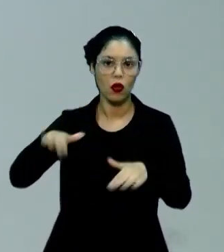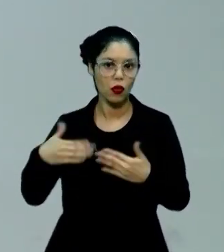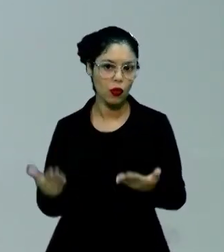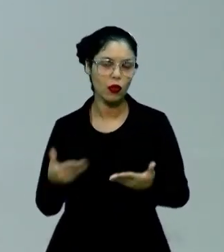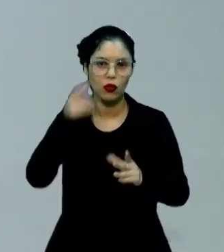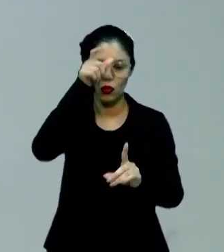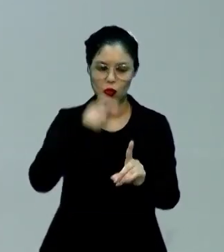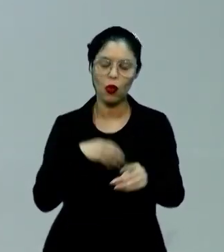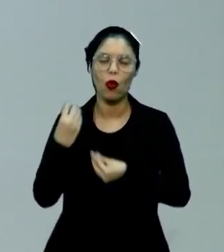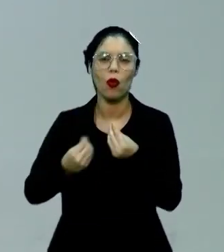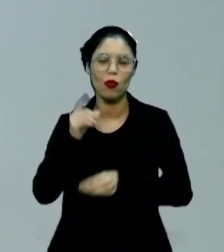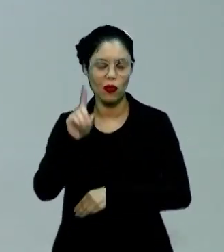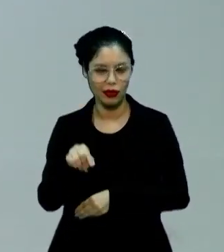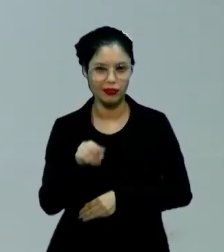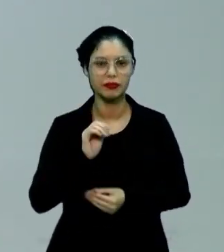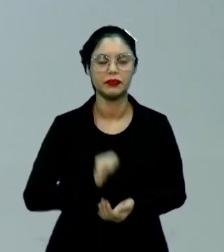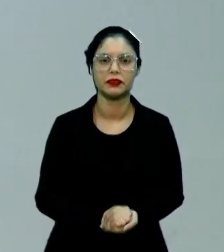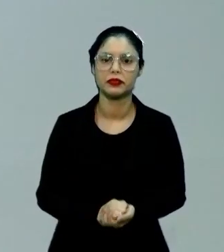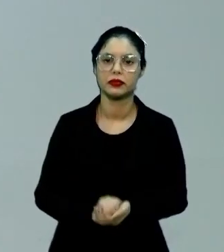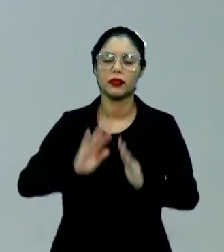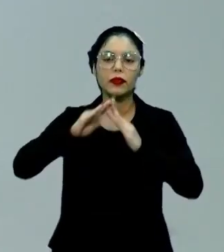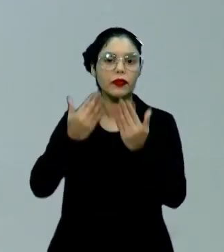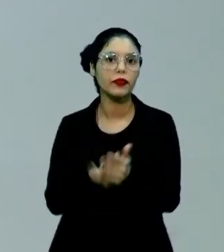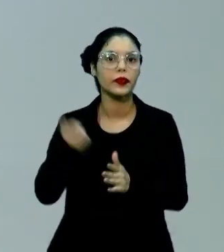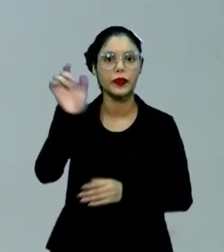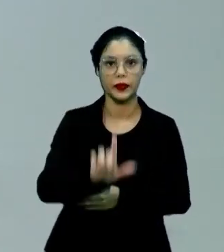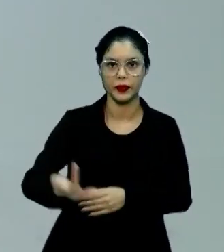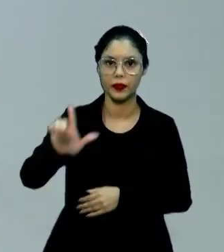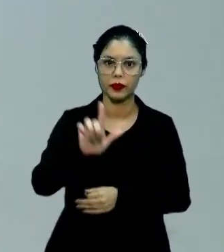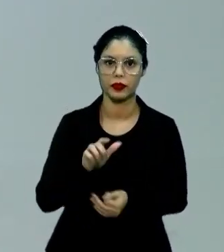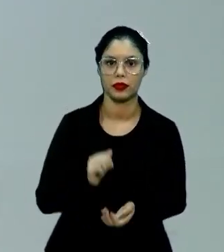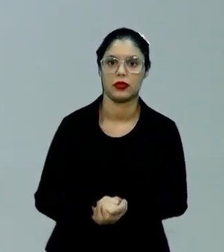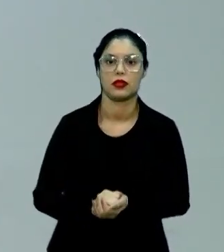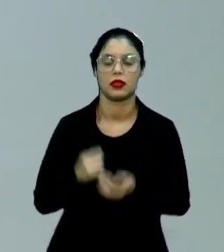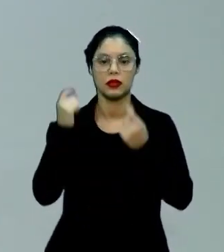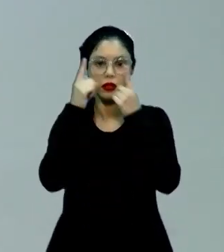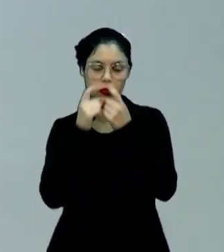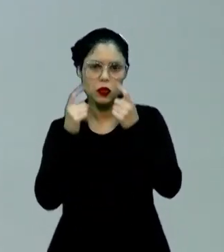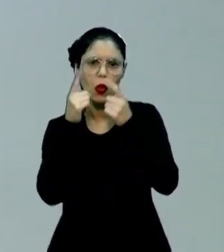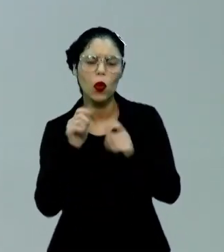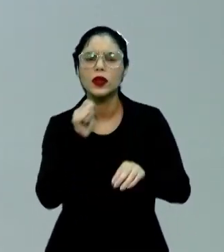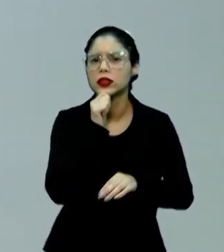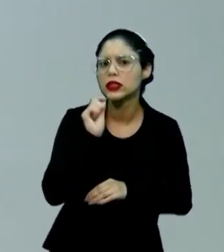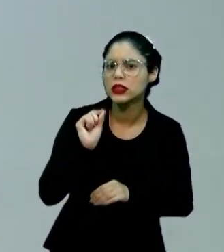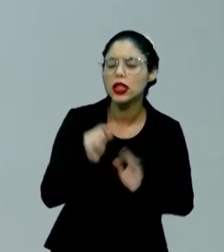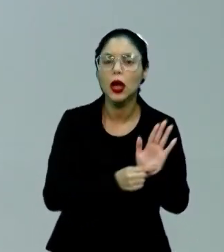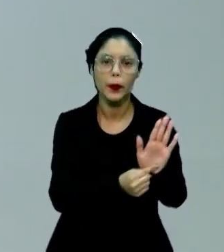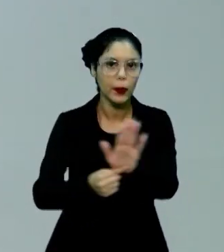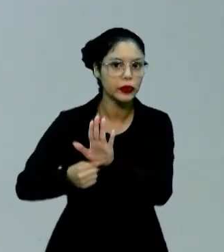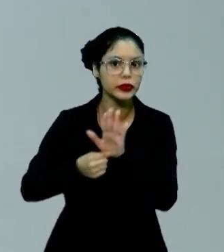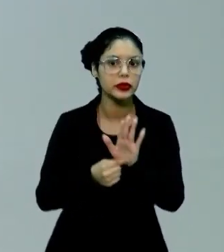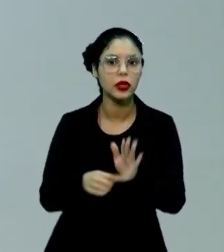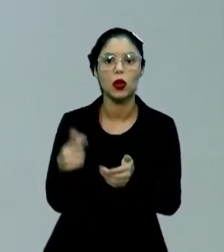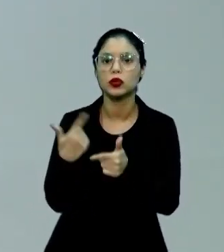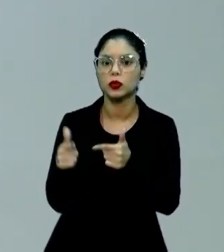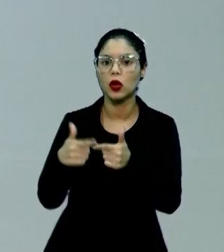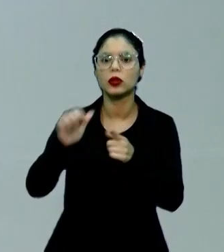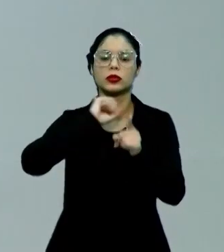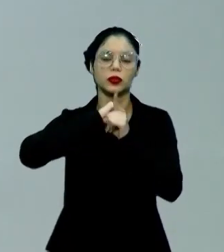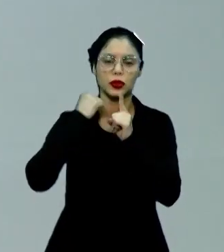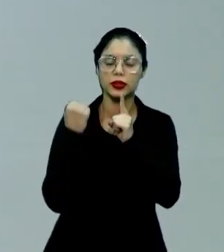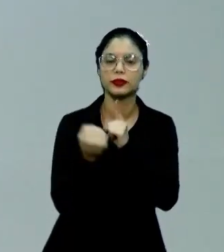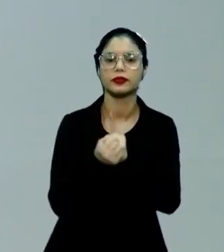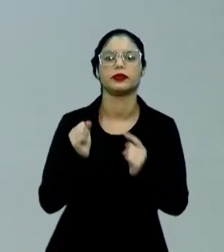ela é. Então, essa escola literária, ela se preocupa em mostrar os problemas sociais,